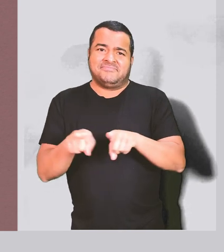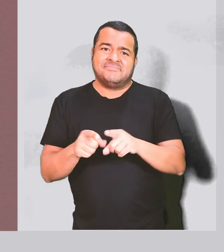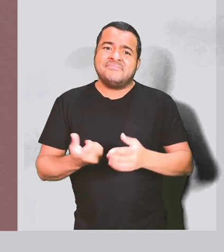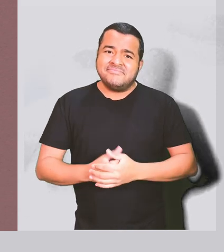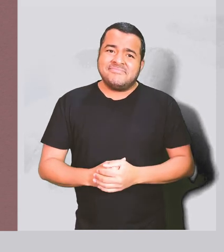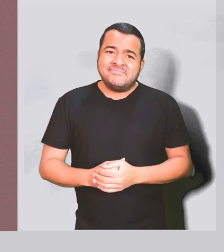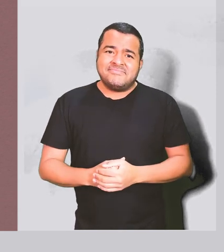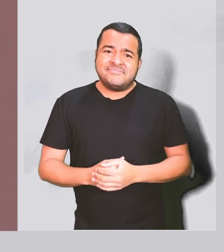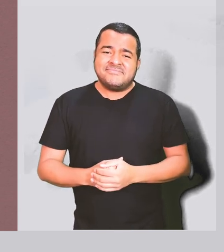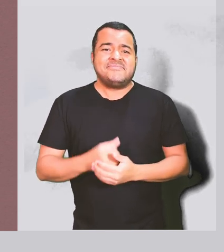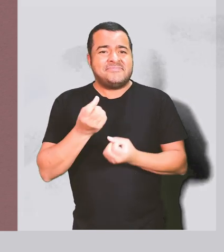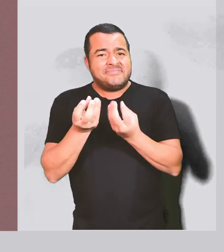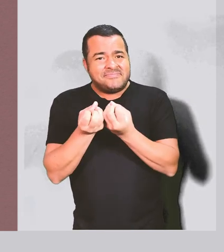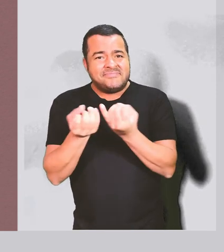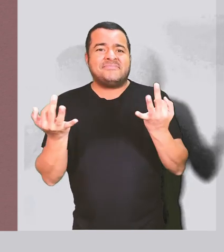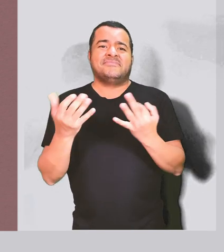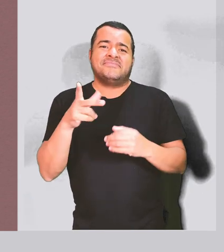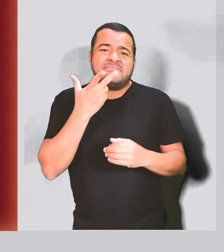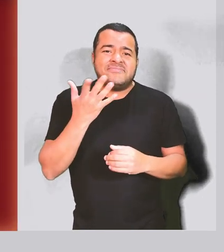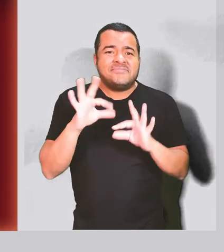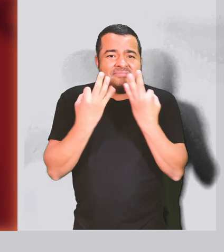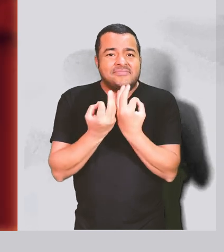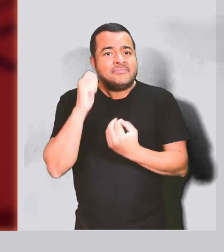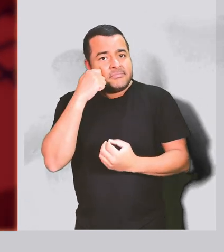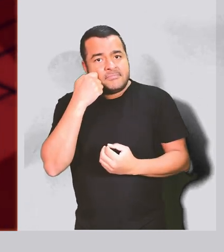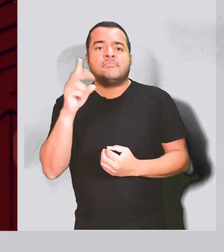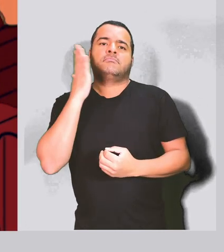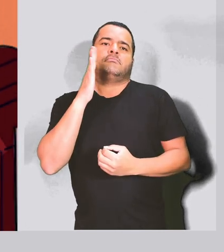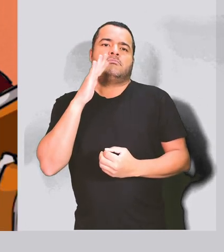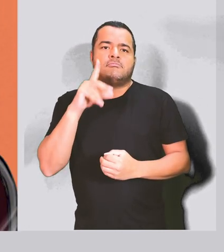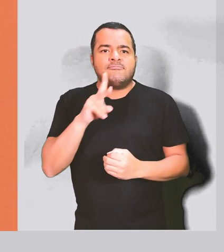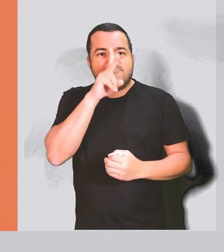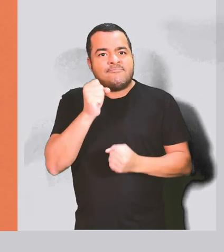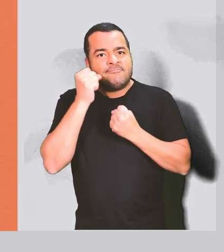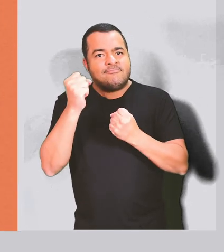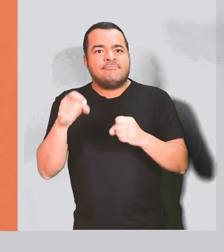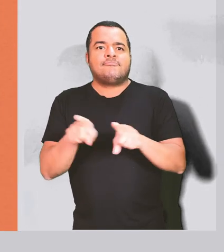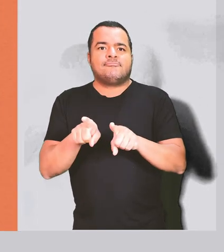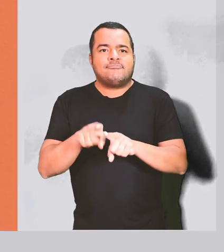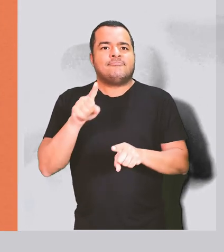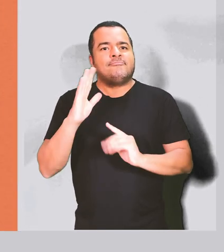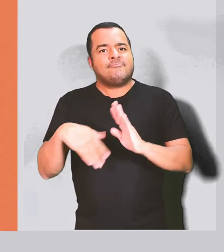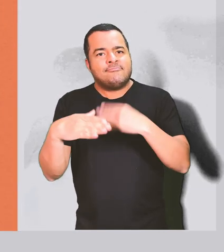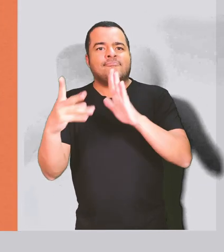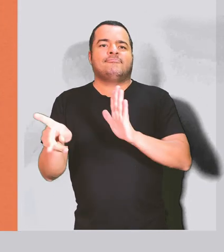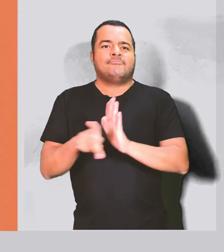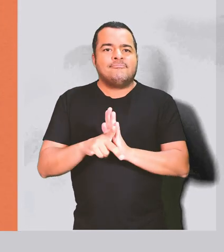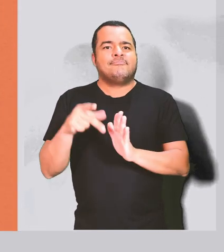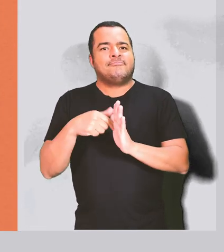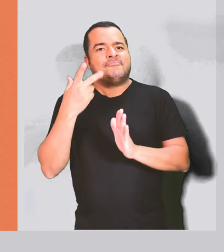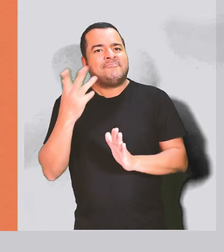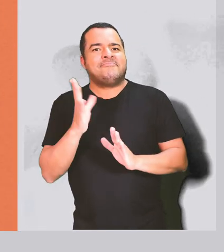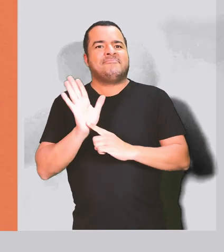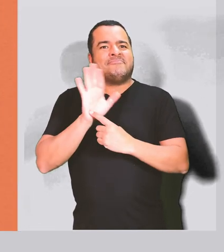luta pelos seus direitos. Muito cedo, as famílias negras entenderam a força das imagens e, sempre que possível, construíram as suas